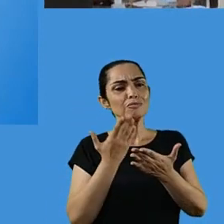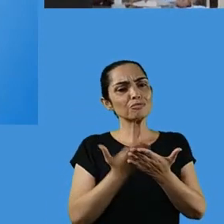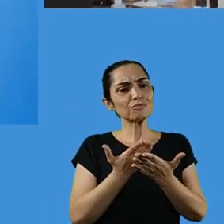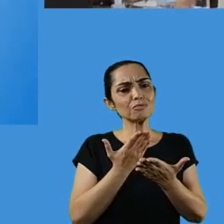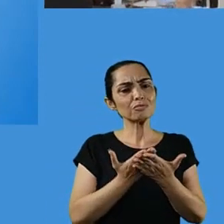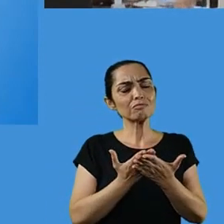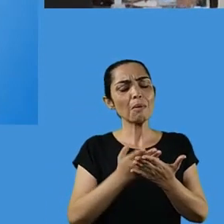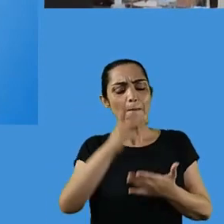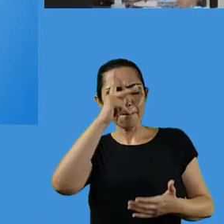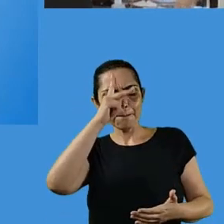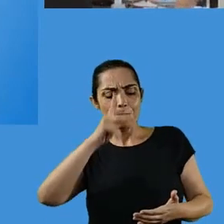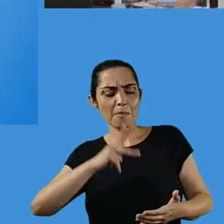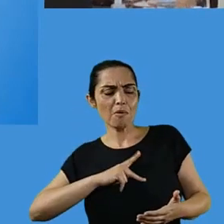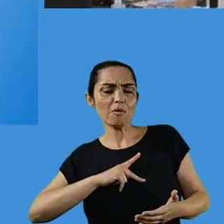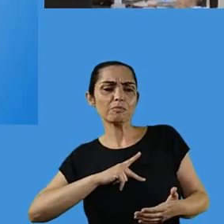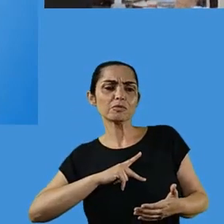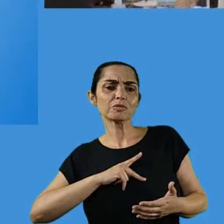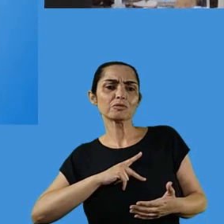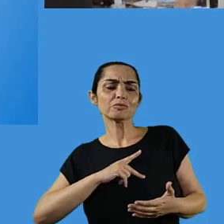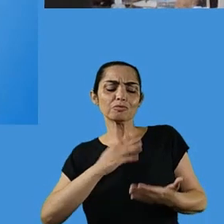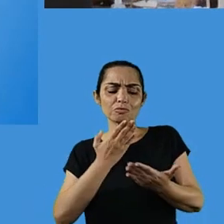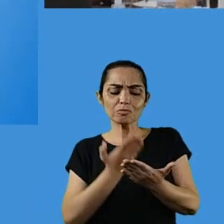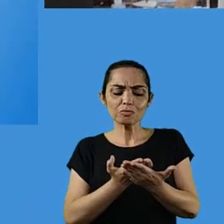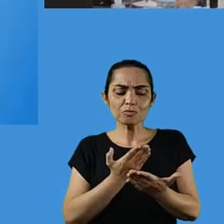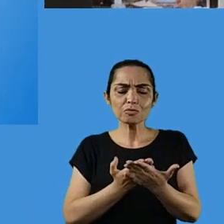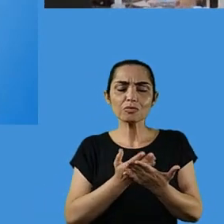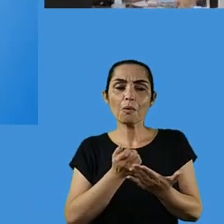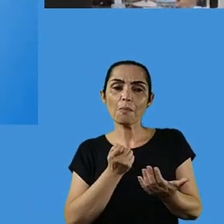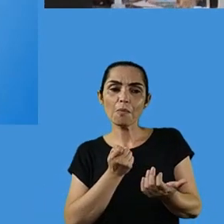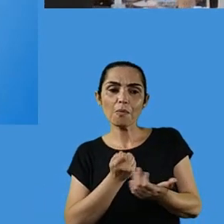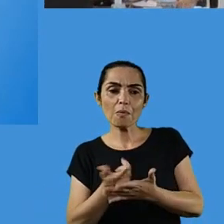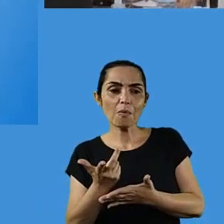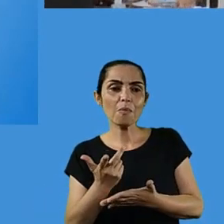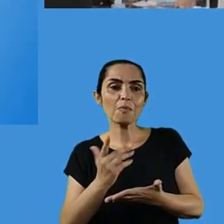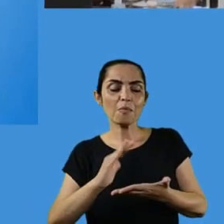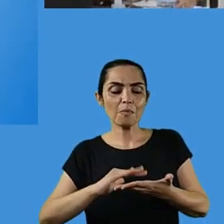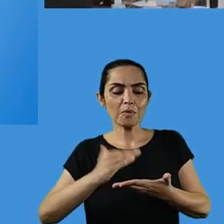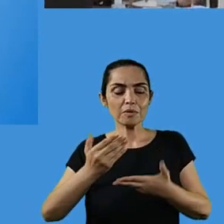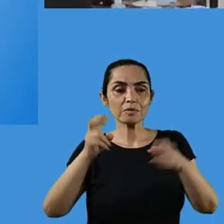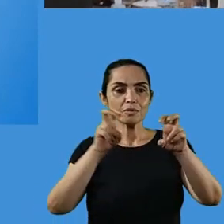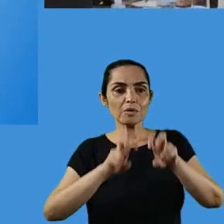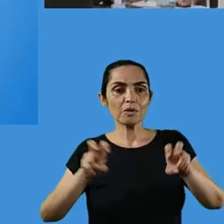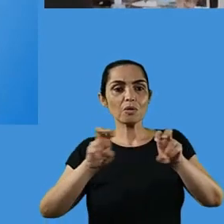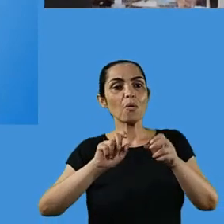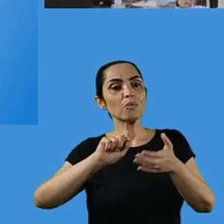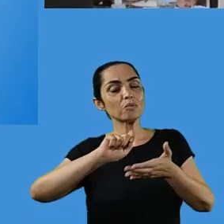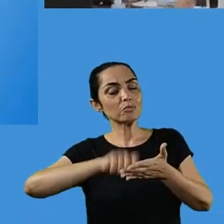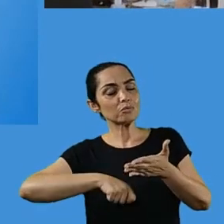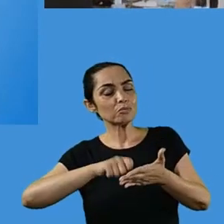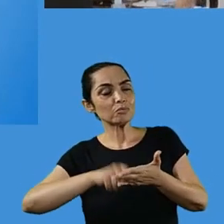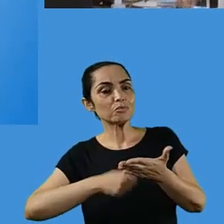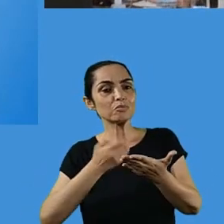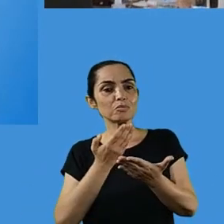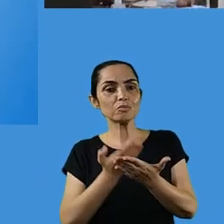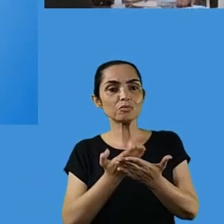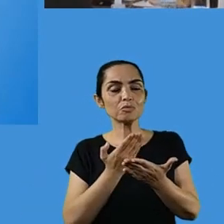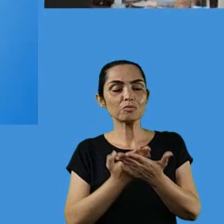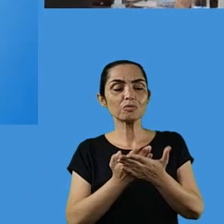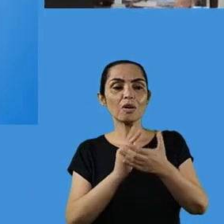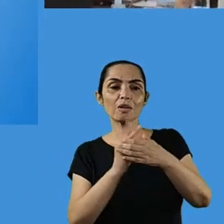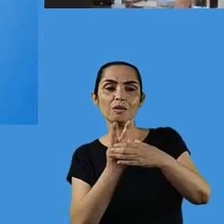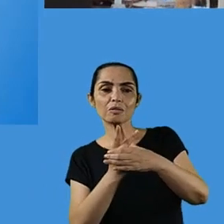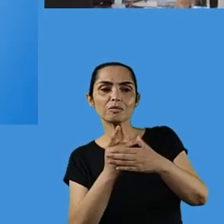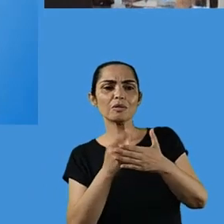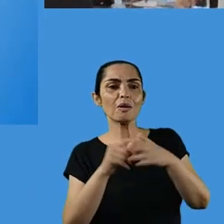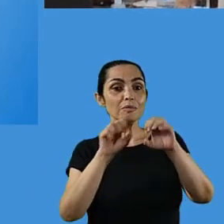autoformação. Quando eu compro um computador, quando eu assino um site, quando eu busco alternativas, eu